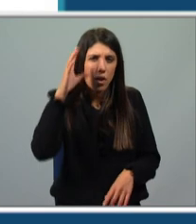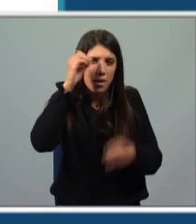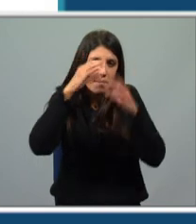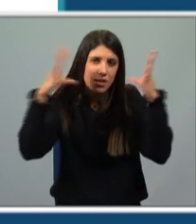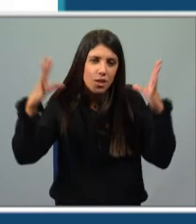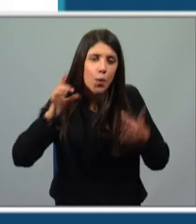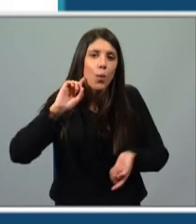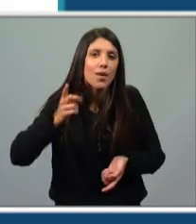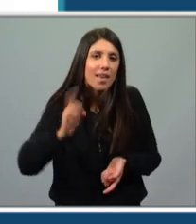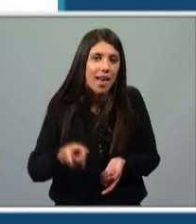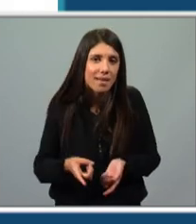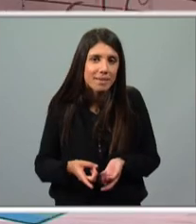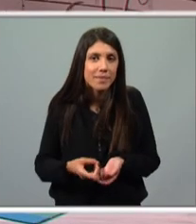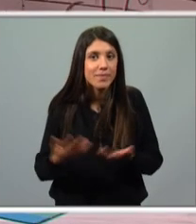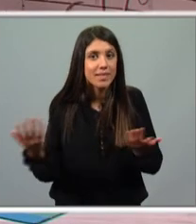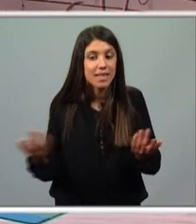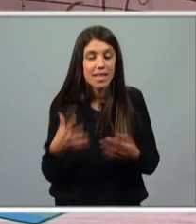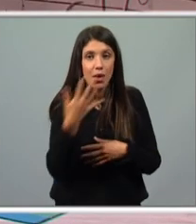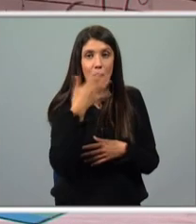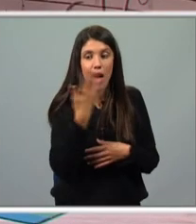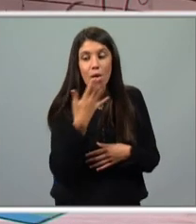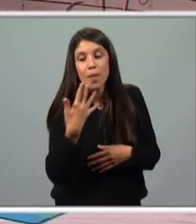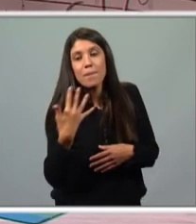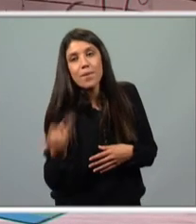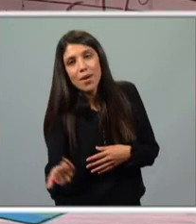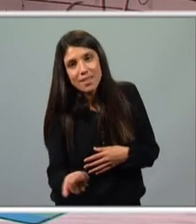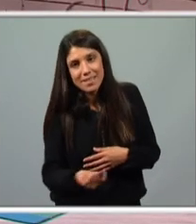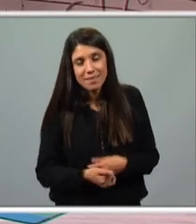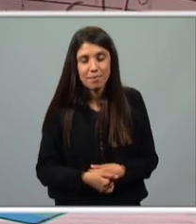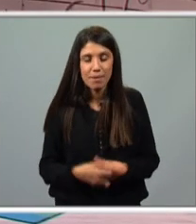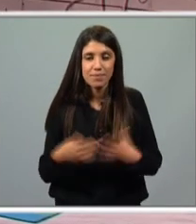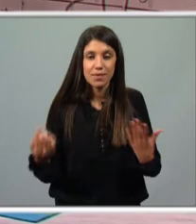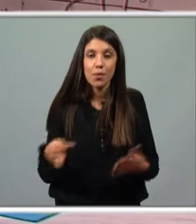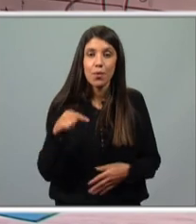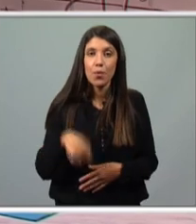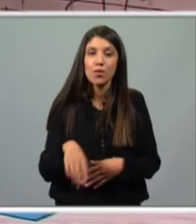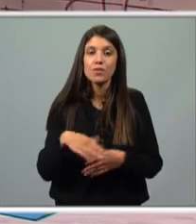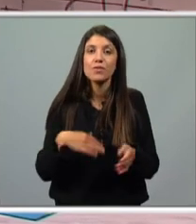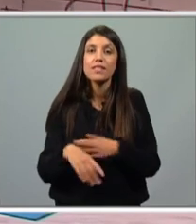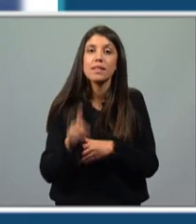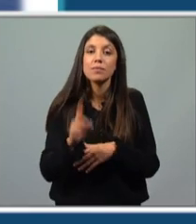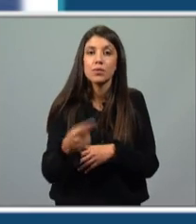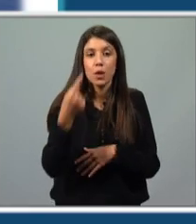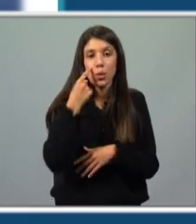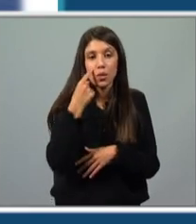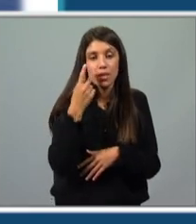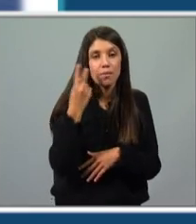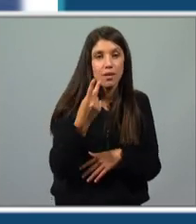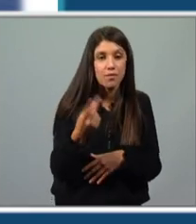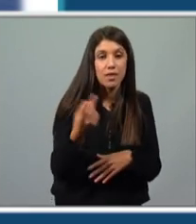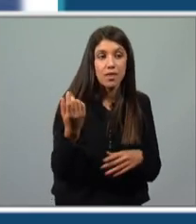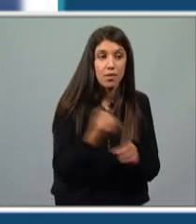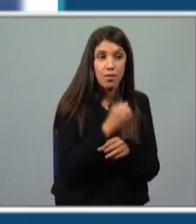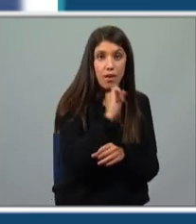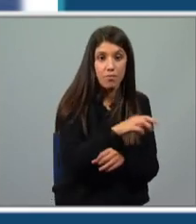mamarrachos? É isso que te vou trazer no próximo bloco. Hoje, o que é que fizemos? Conhecemos a vida e obra de Maria Alberta Meneres.